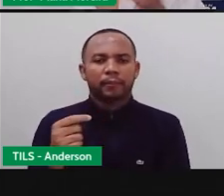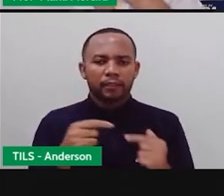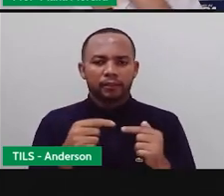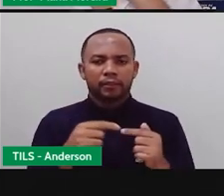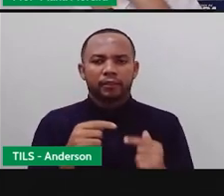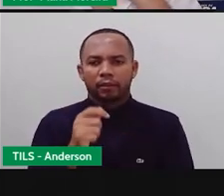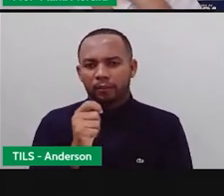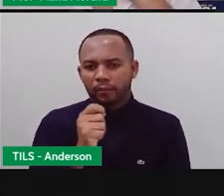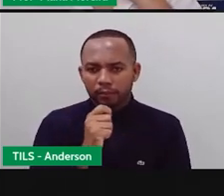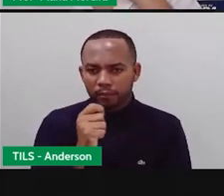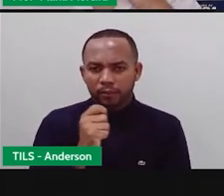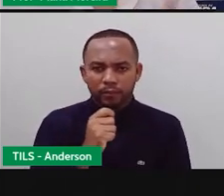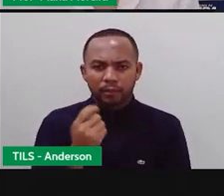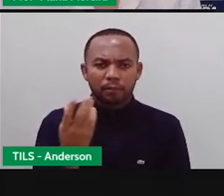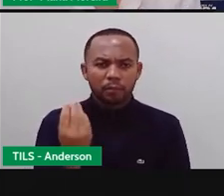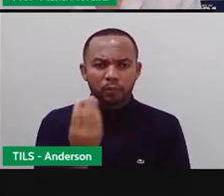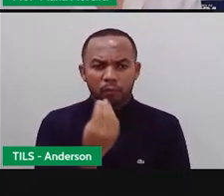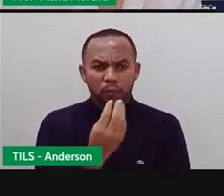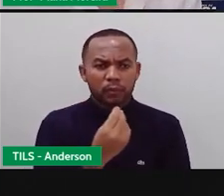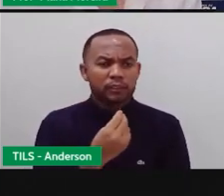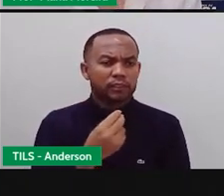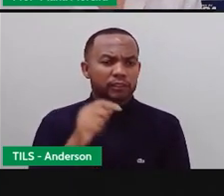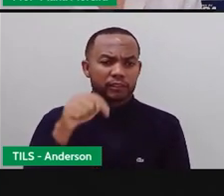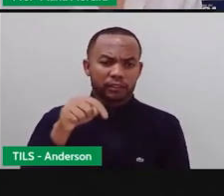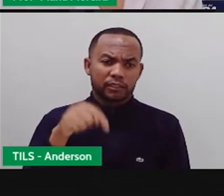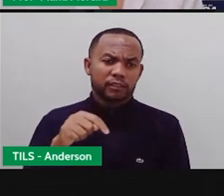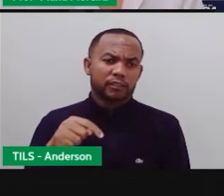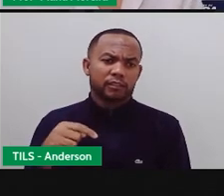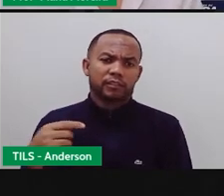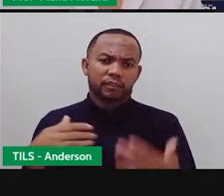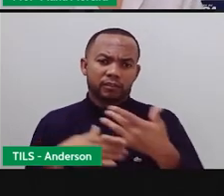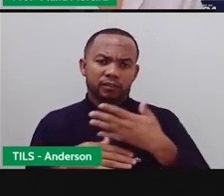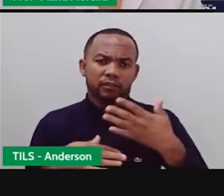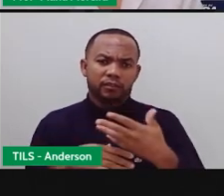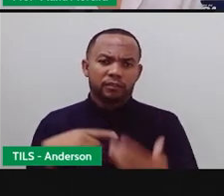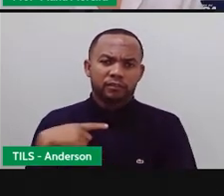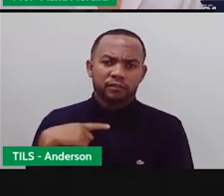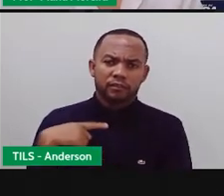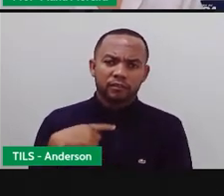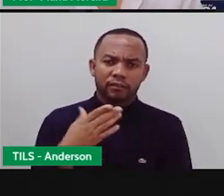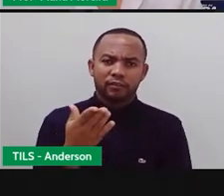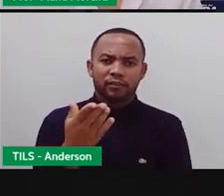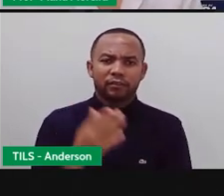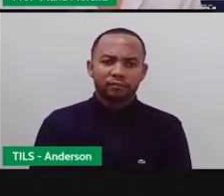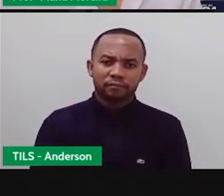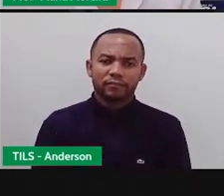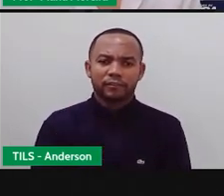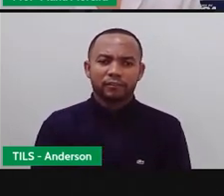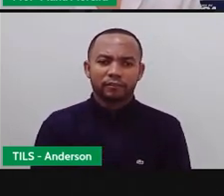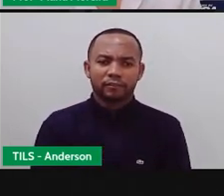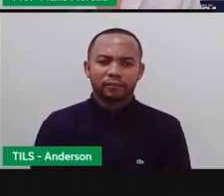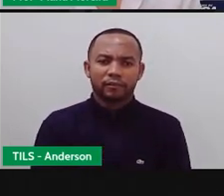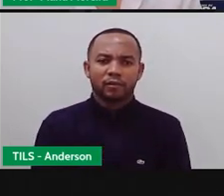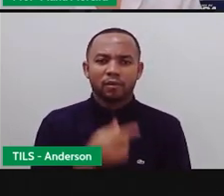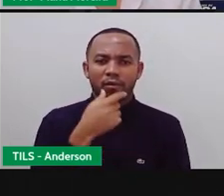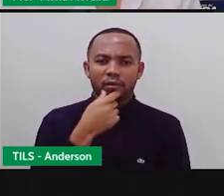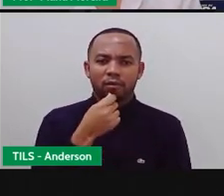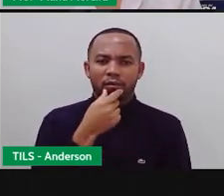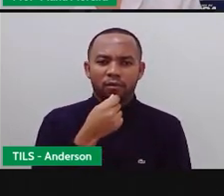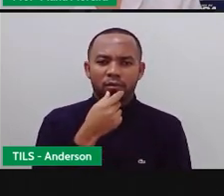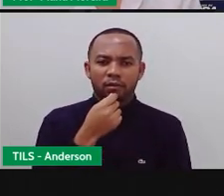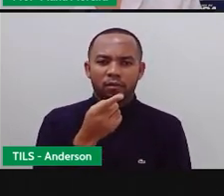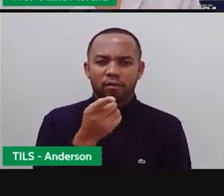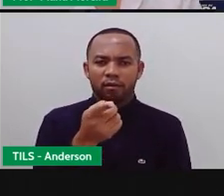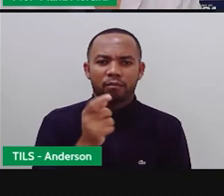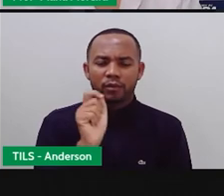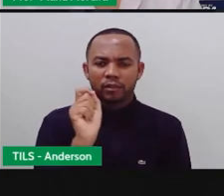Que é uma outra rádio da nossa cidade. Temos aqui, né? Rafael Velami, que já apareceu